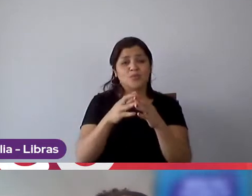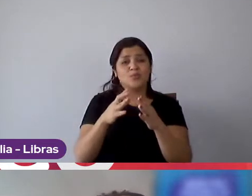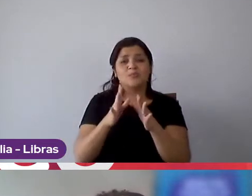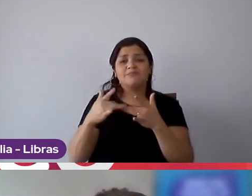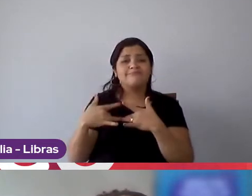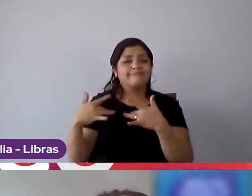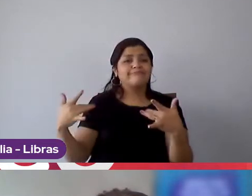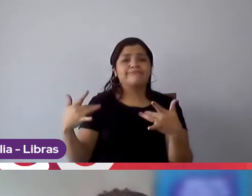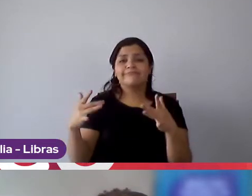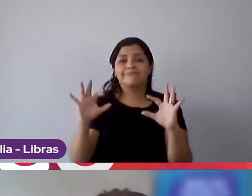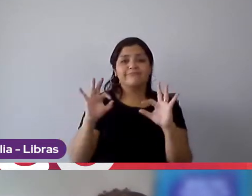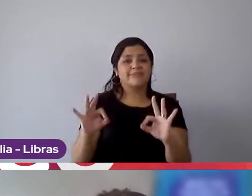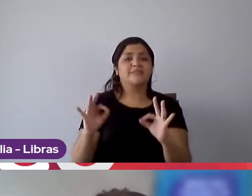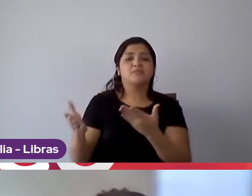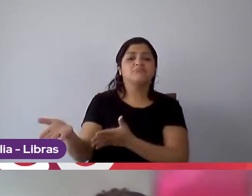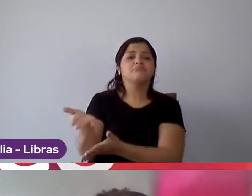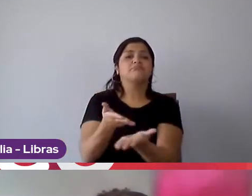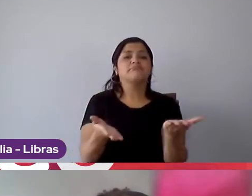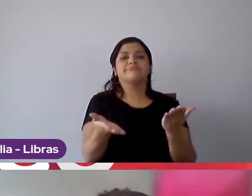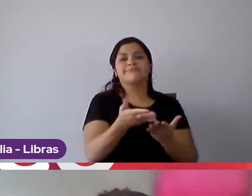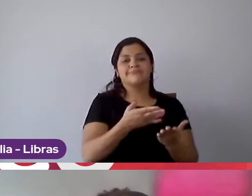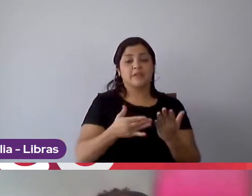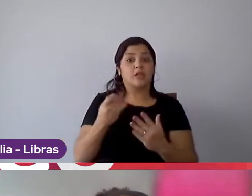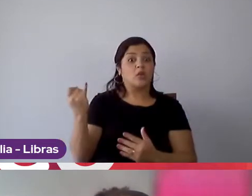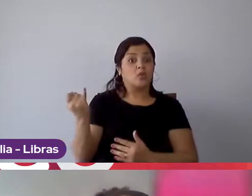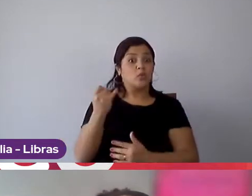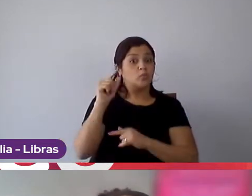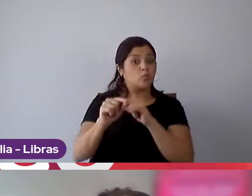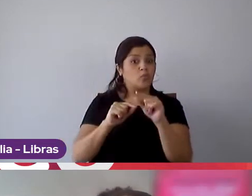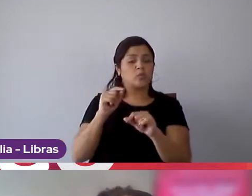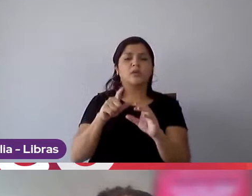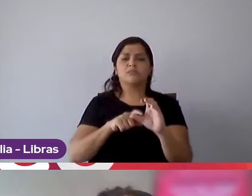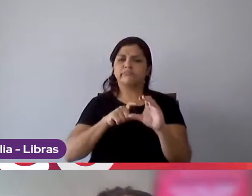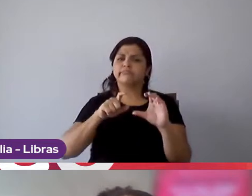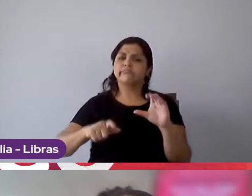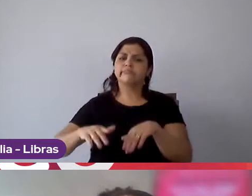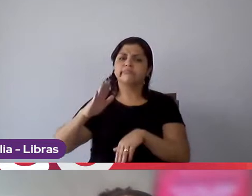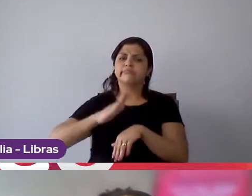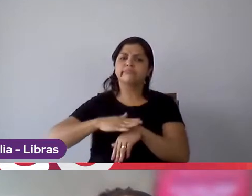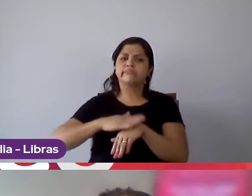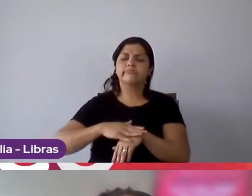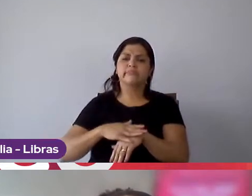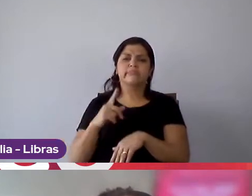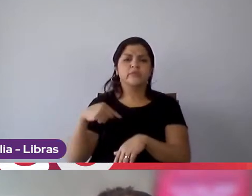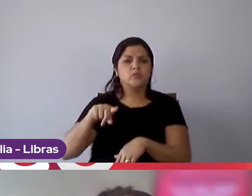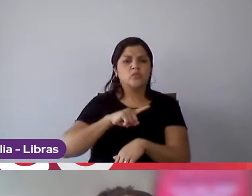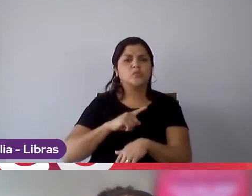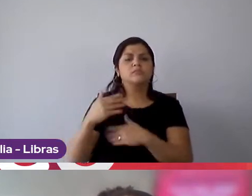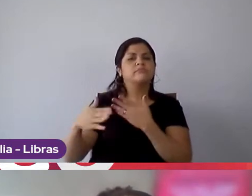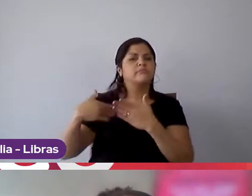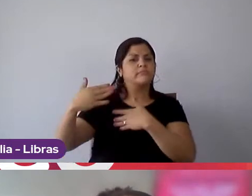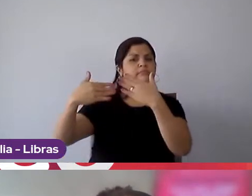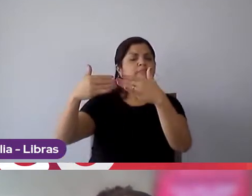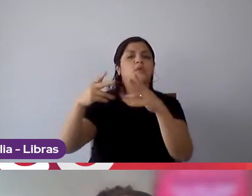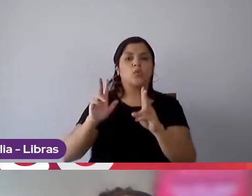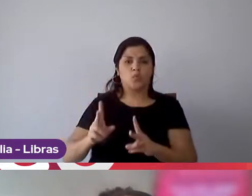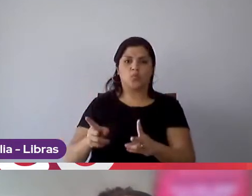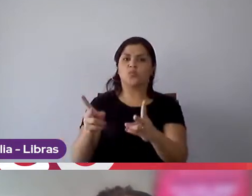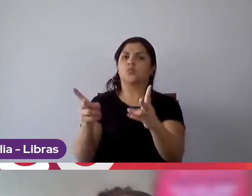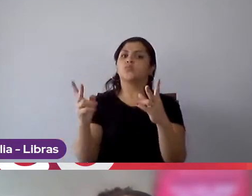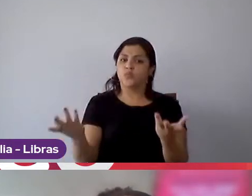é, mas também é importante a gente ter essa autonomia justamente para a gente poder se desenvolver, né,